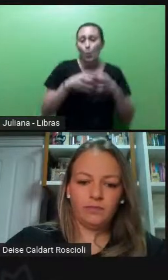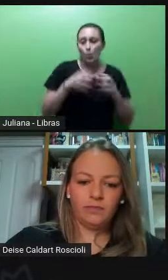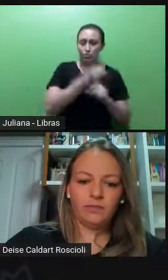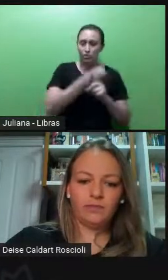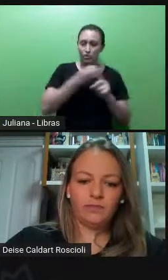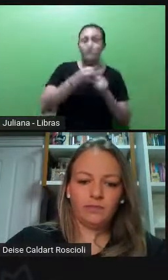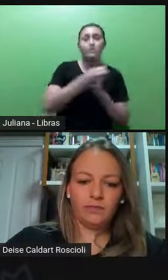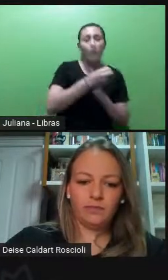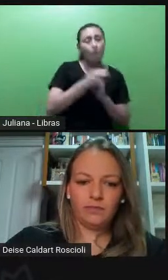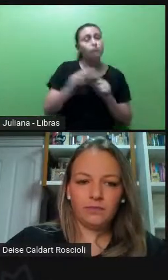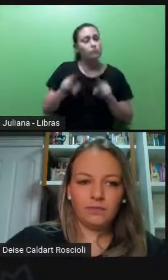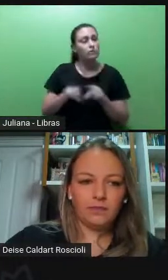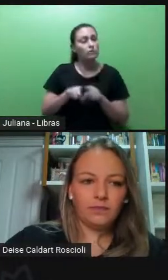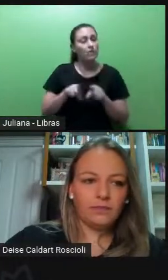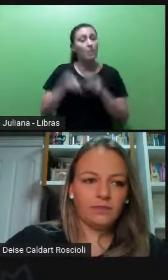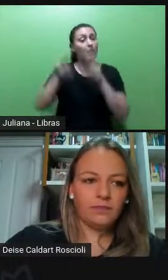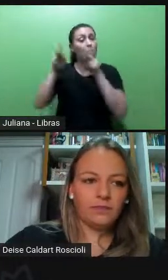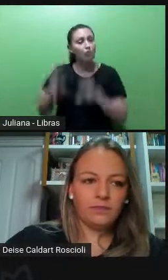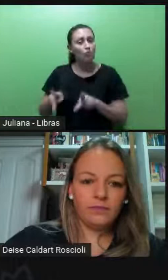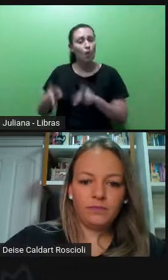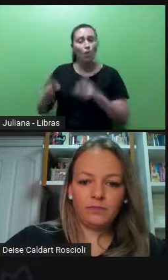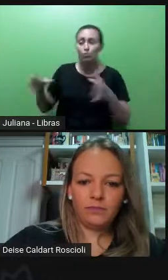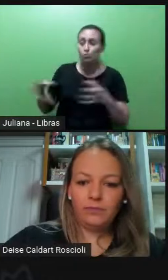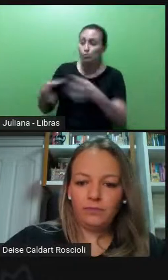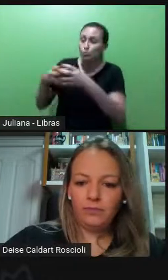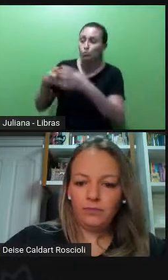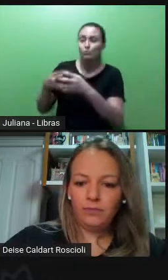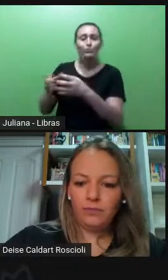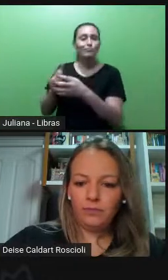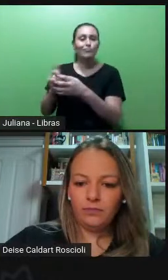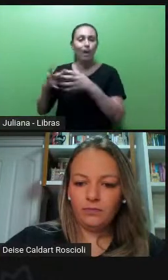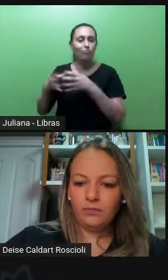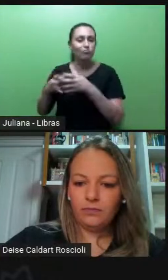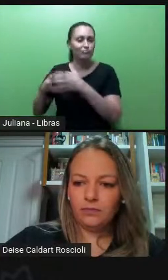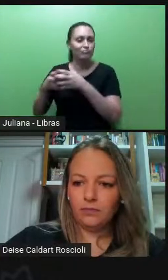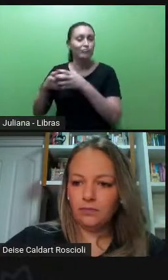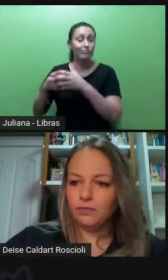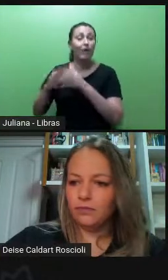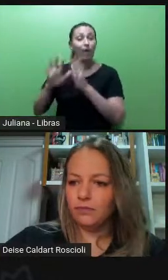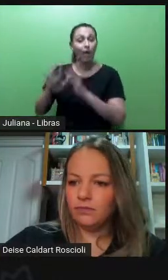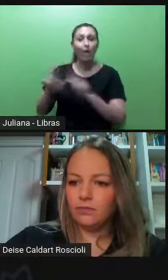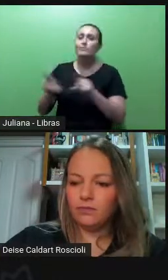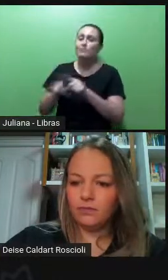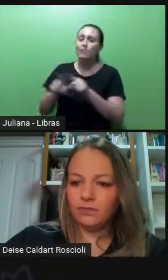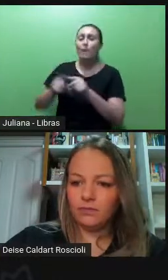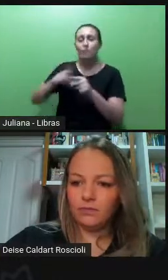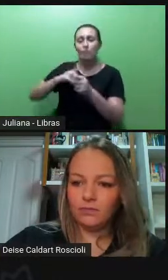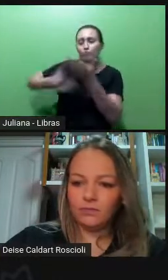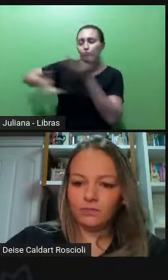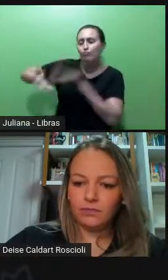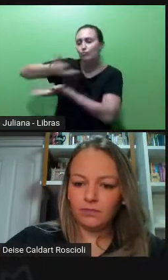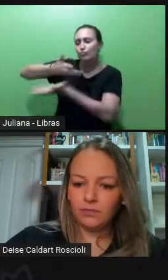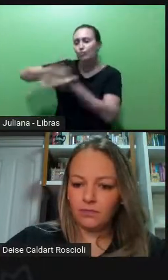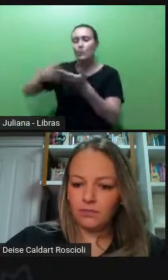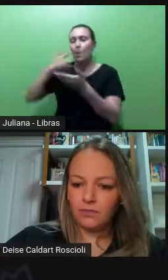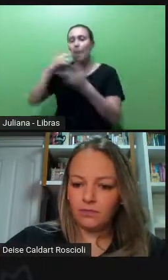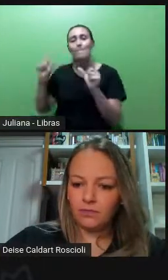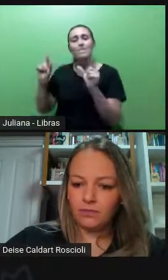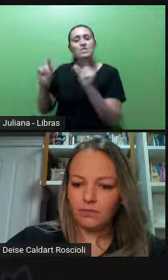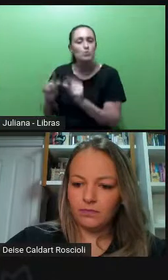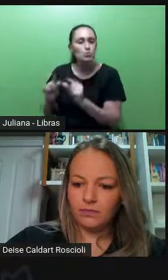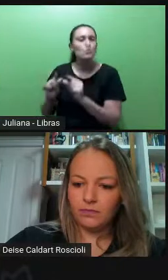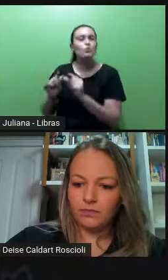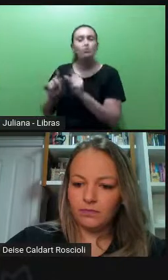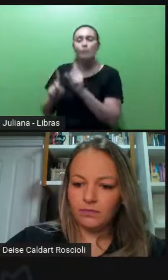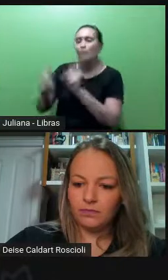ter pessoas, grupos sociais não hegemônicos, ou que são socialmente minoritarizados e citando o